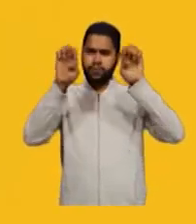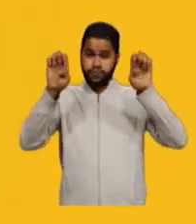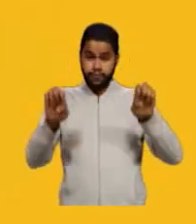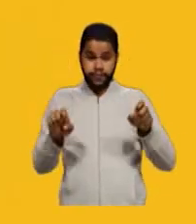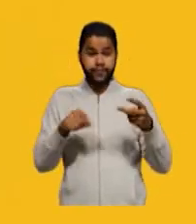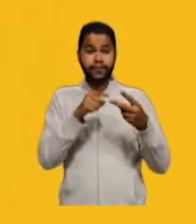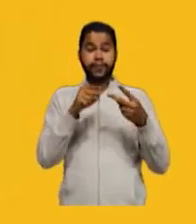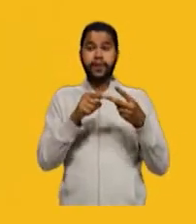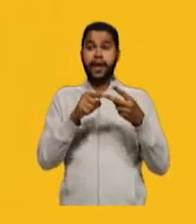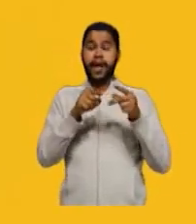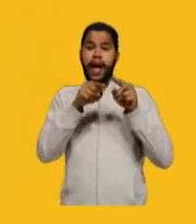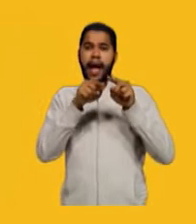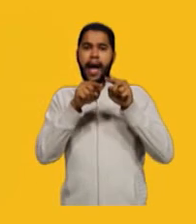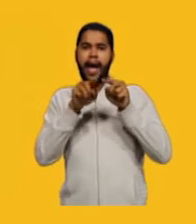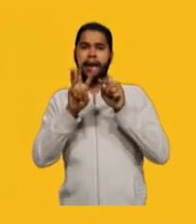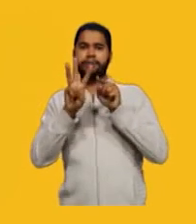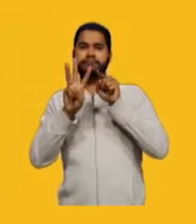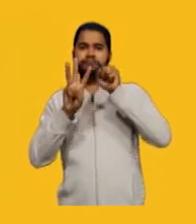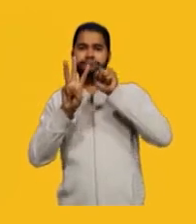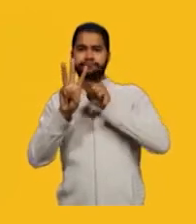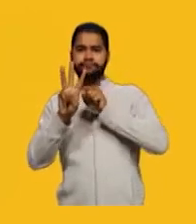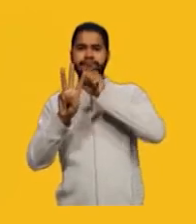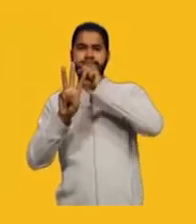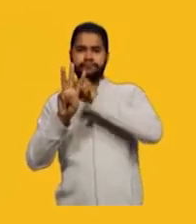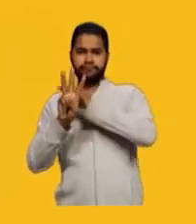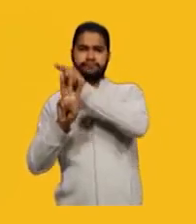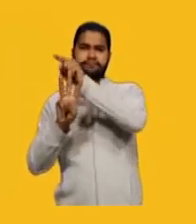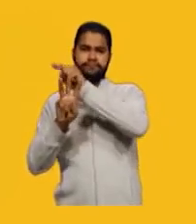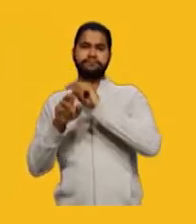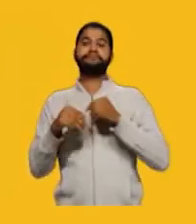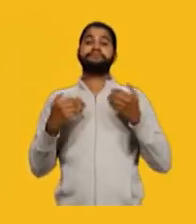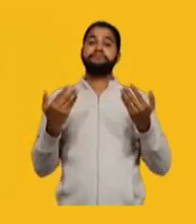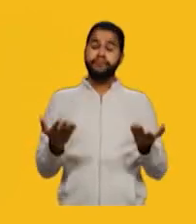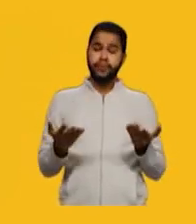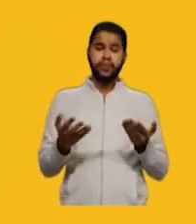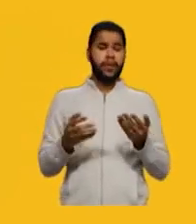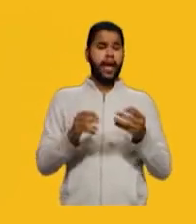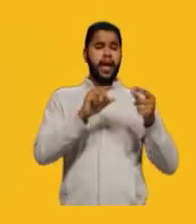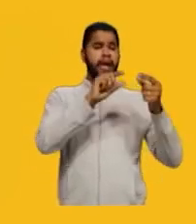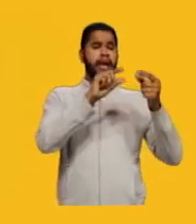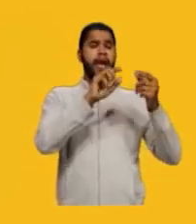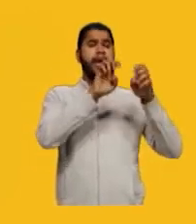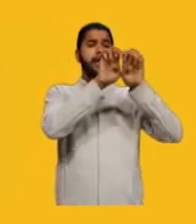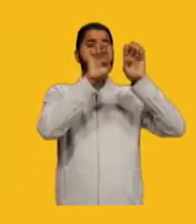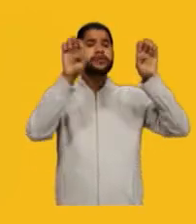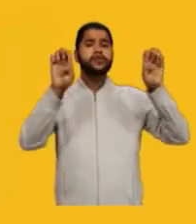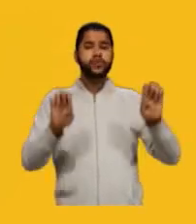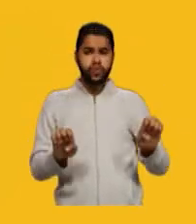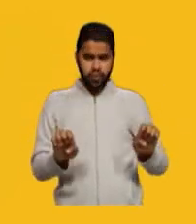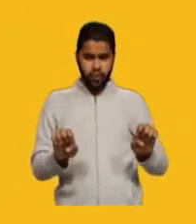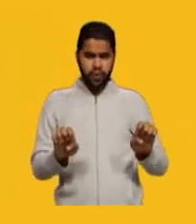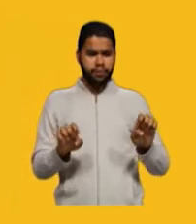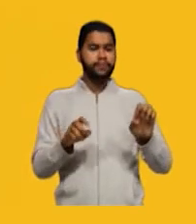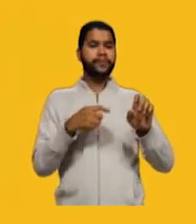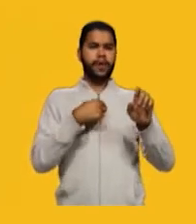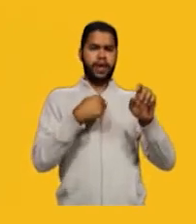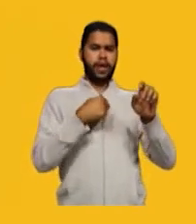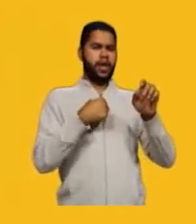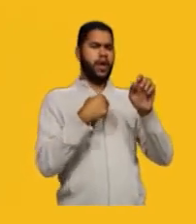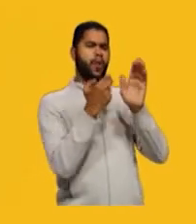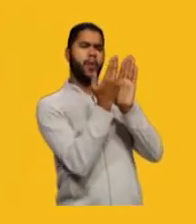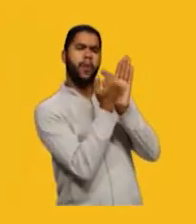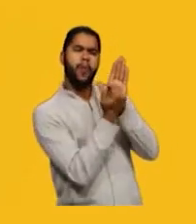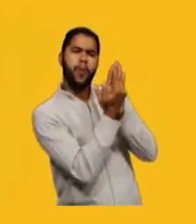Vamos fazer a fórmula traço a partir da fórmula estrutural. Então, o que é a fórmula estrutural? É quando eu desenho a quantidade